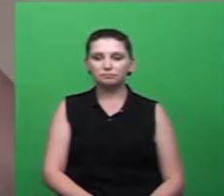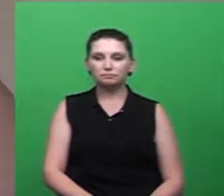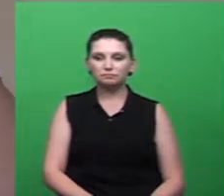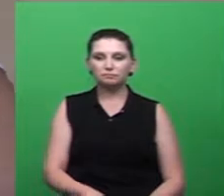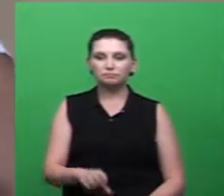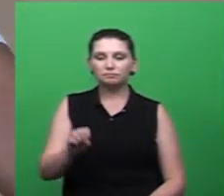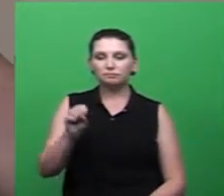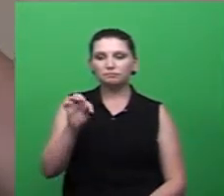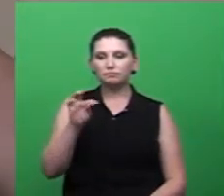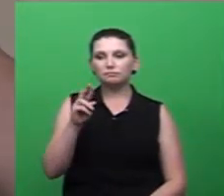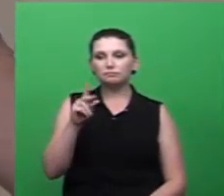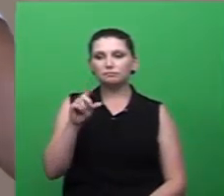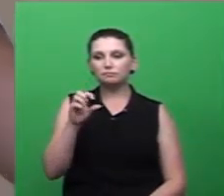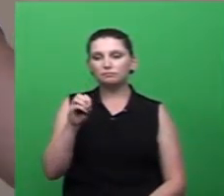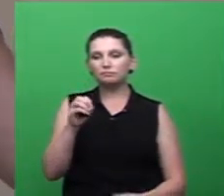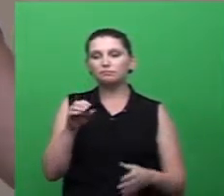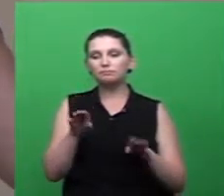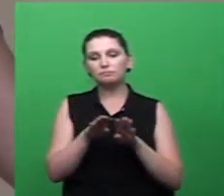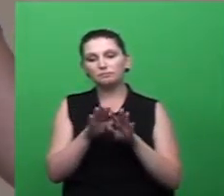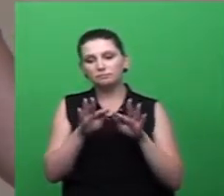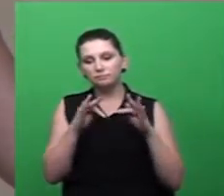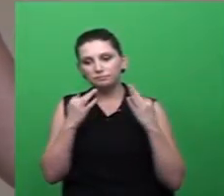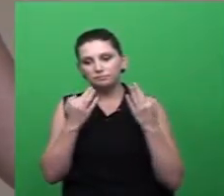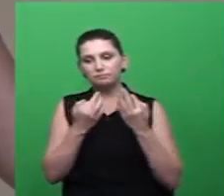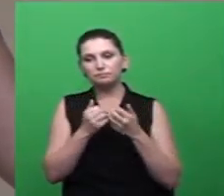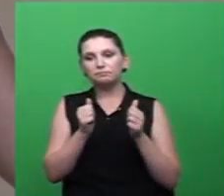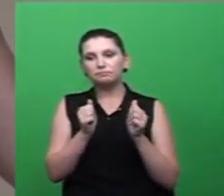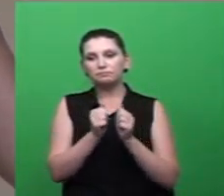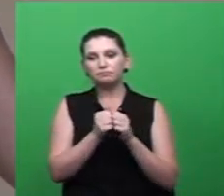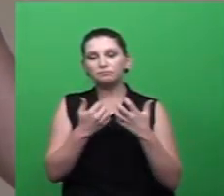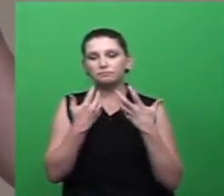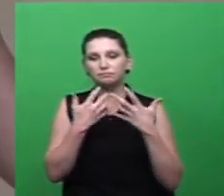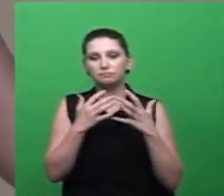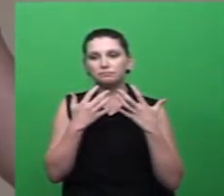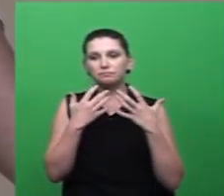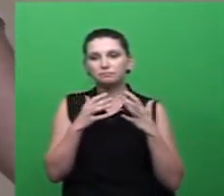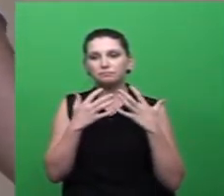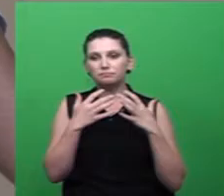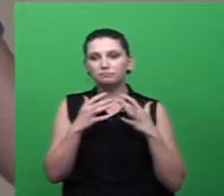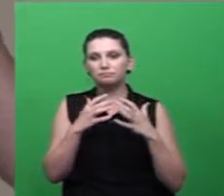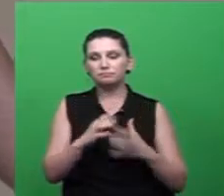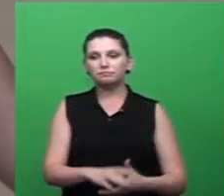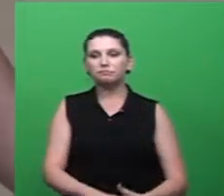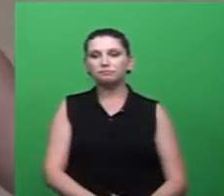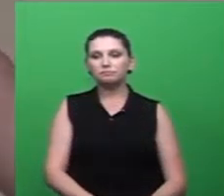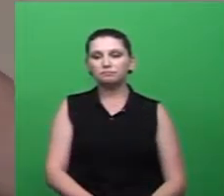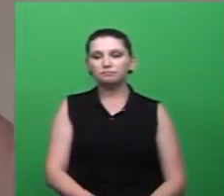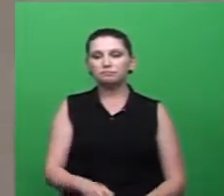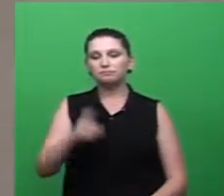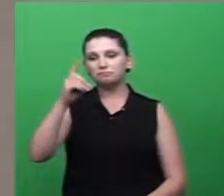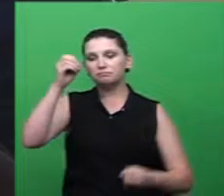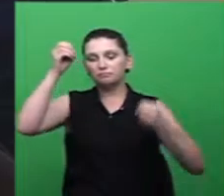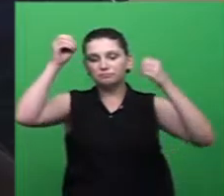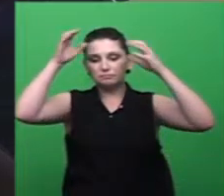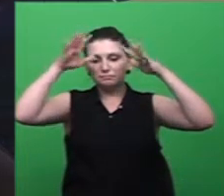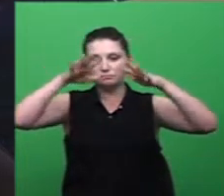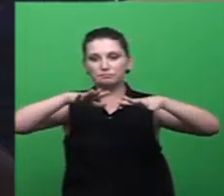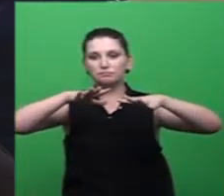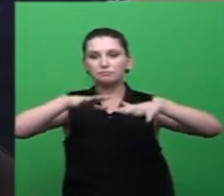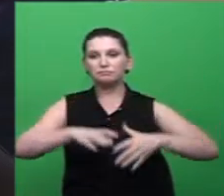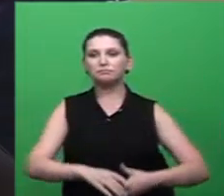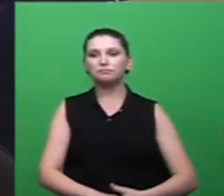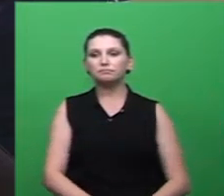Santiago Mendonça, e para a família, com certeza, também é um orgulho muito grande ter um campeão em casa. Deus abençoe. É isso.